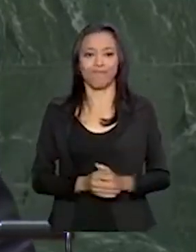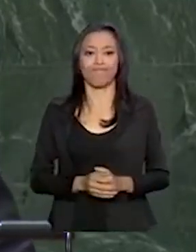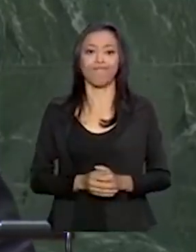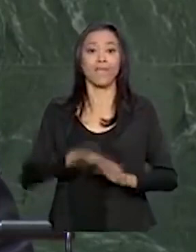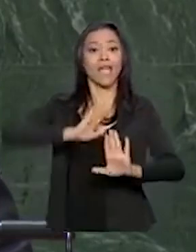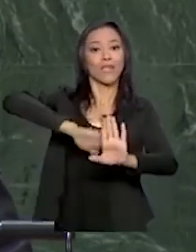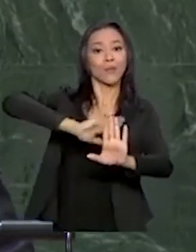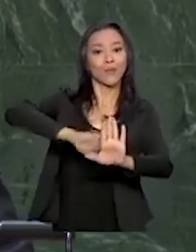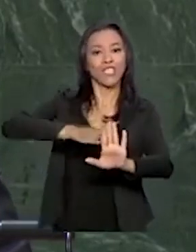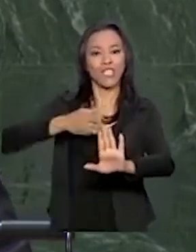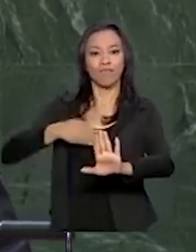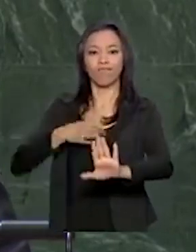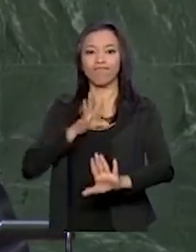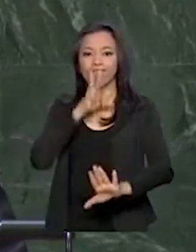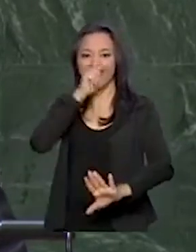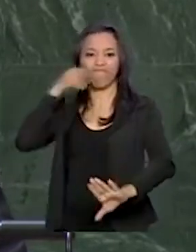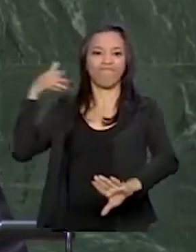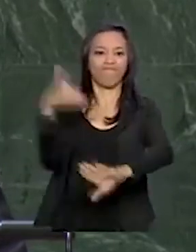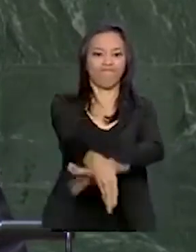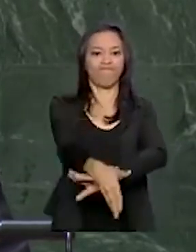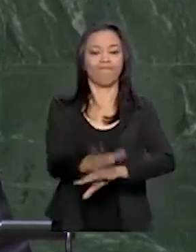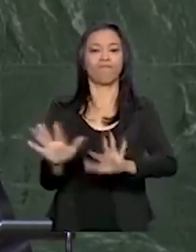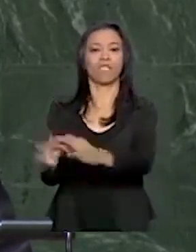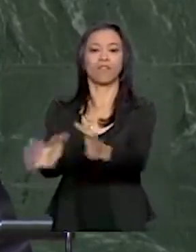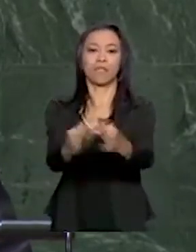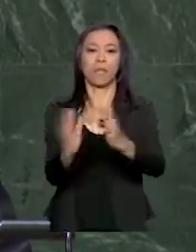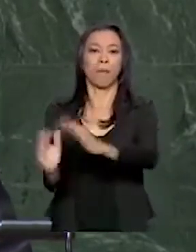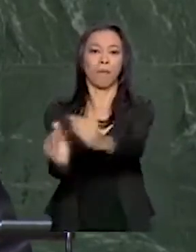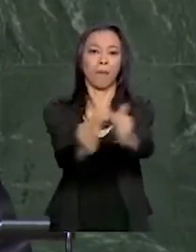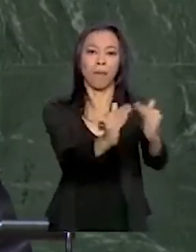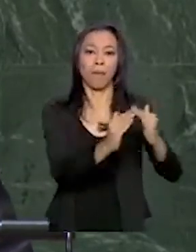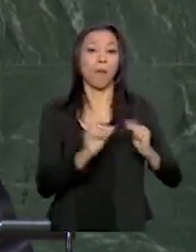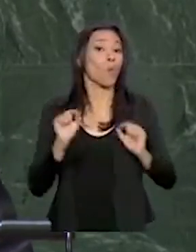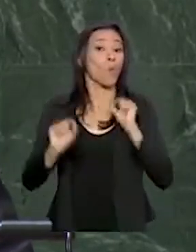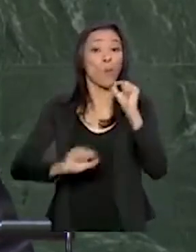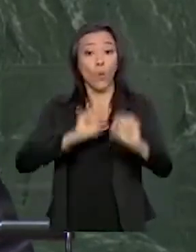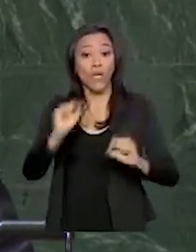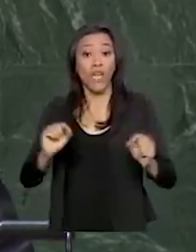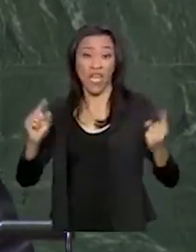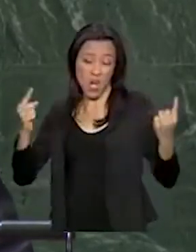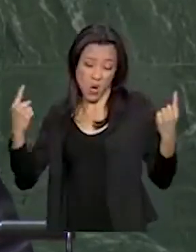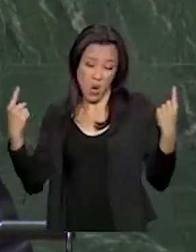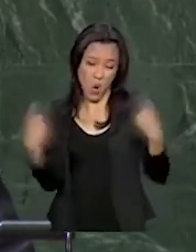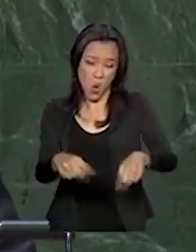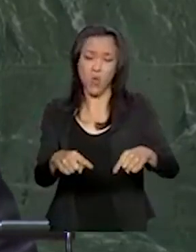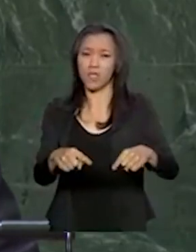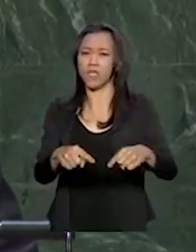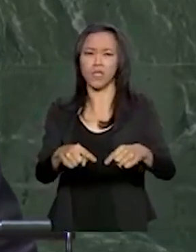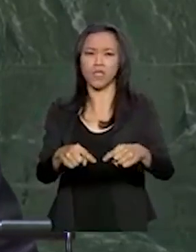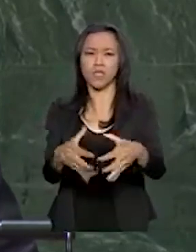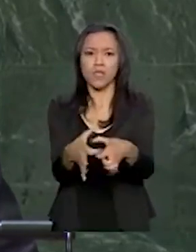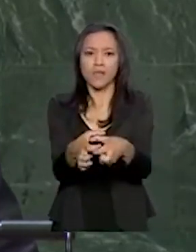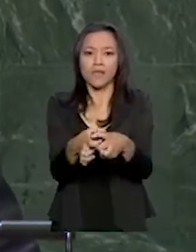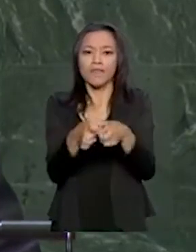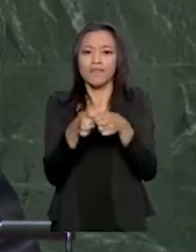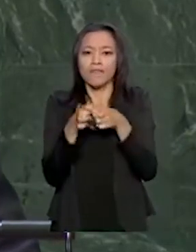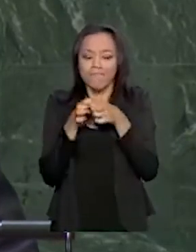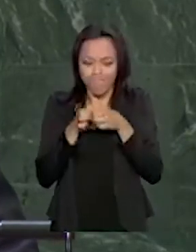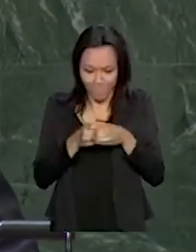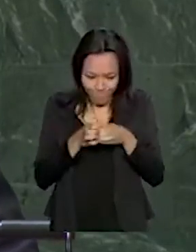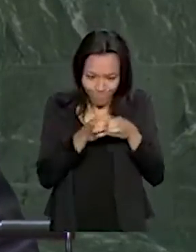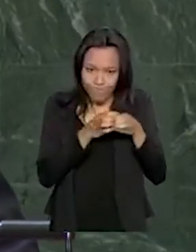ideologia invadiu nossos lares para invertir contra a célula mater de qualquer sociedade saudável,